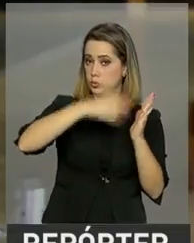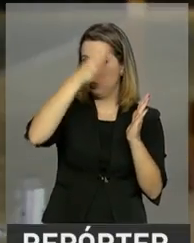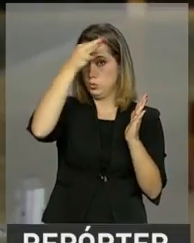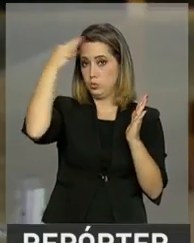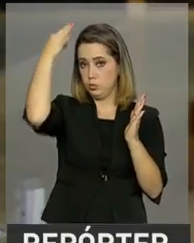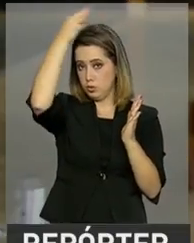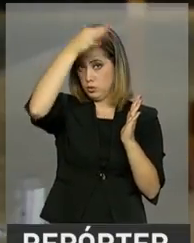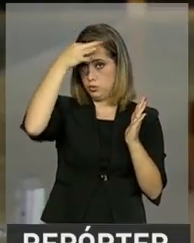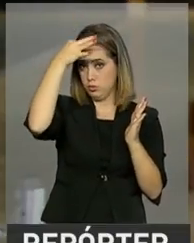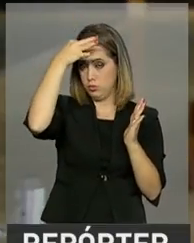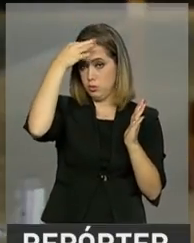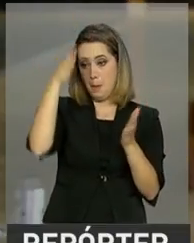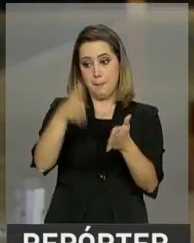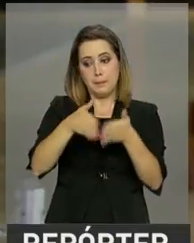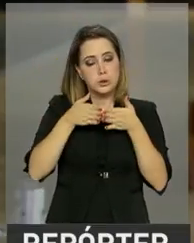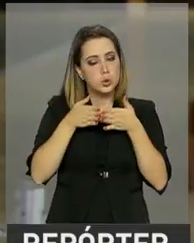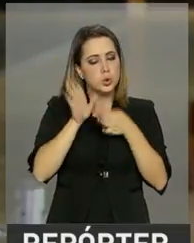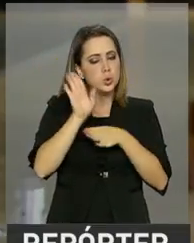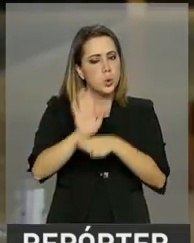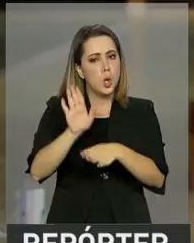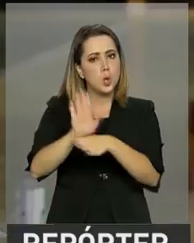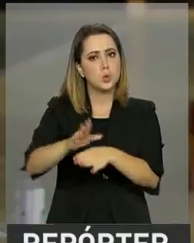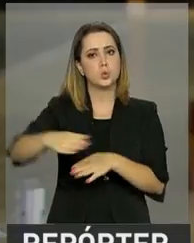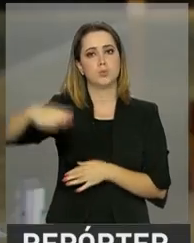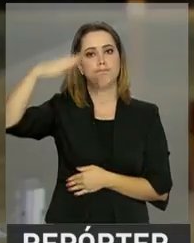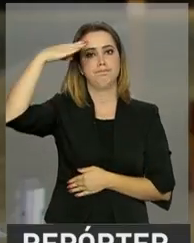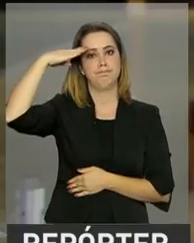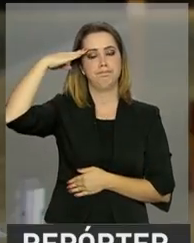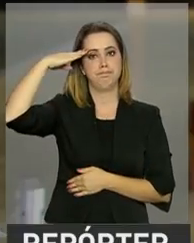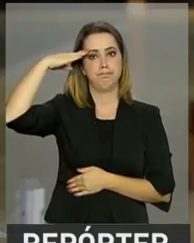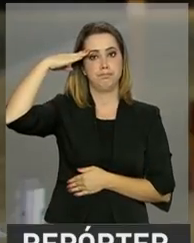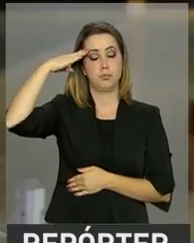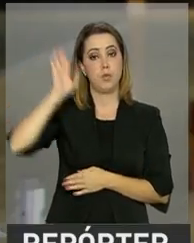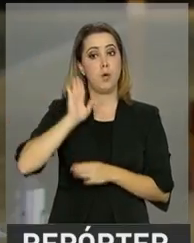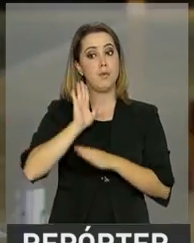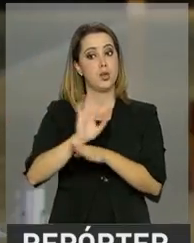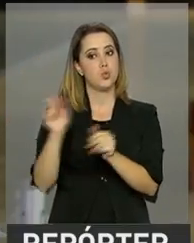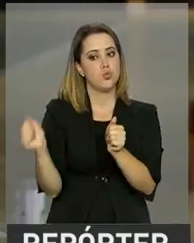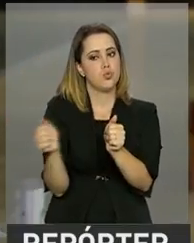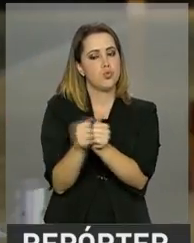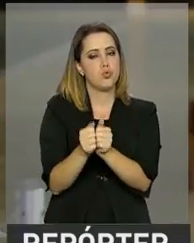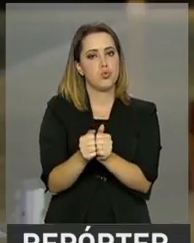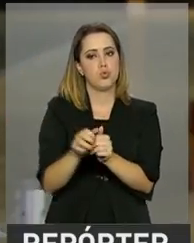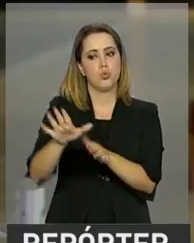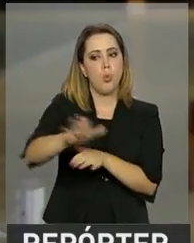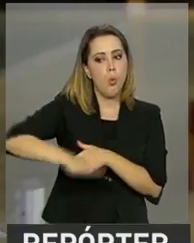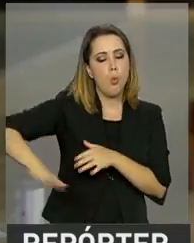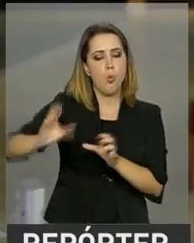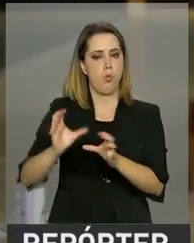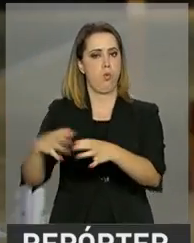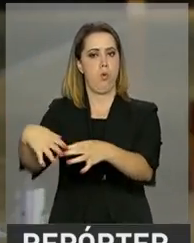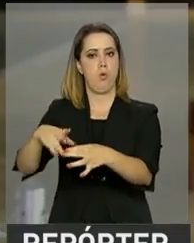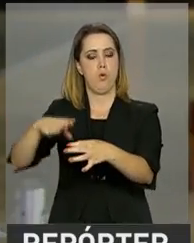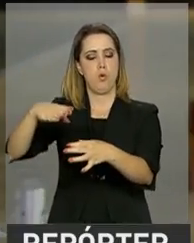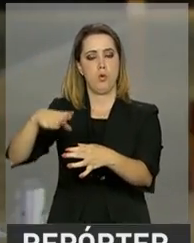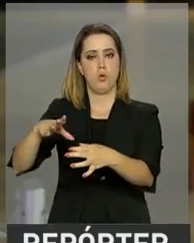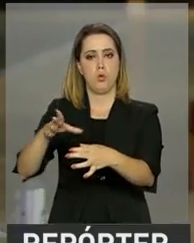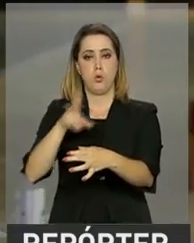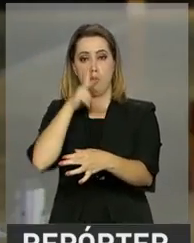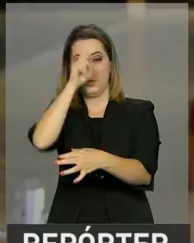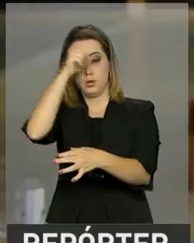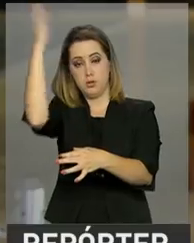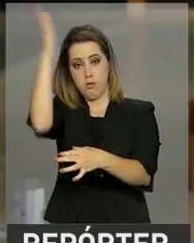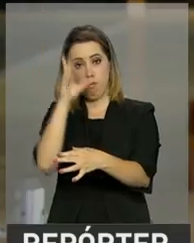Santo pedindo o envio das Forças Armadas para, junto com a Força Nacional de Segurança Pública, auxiliar